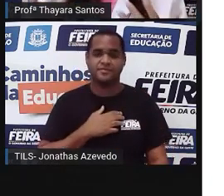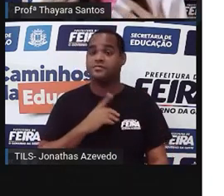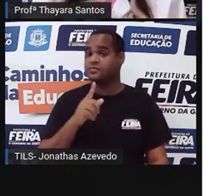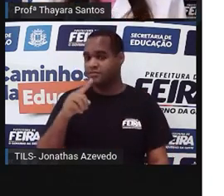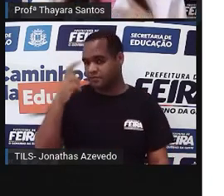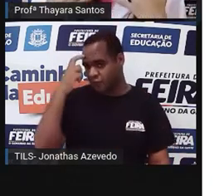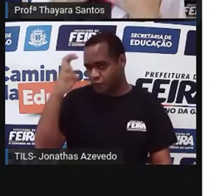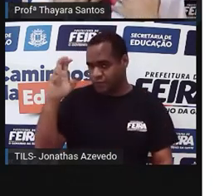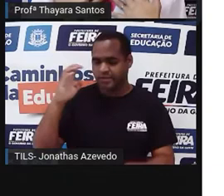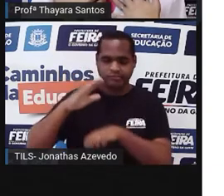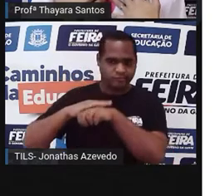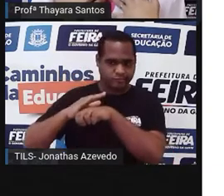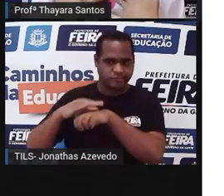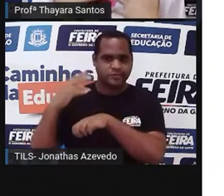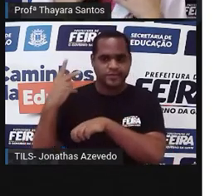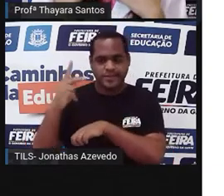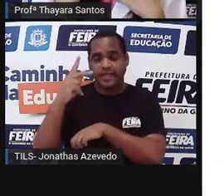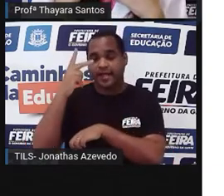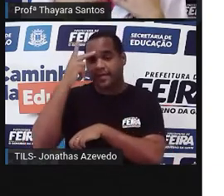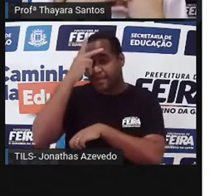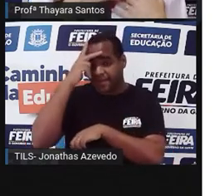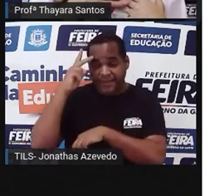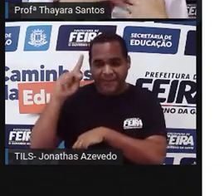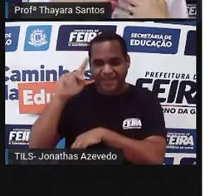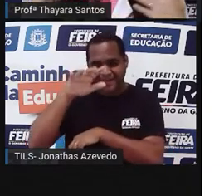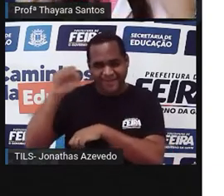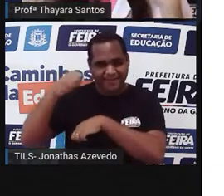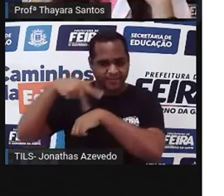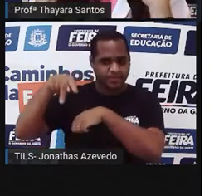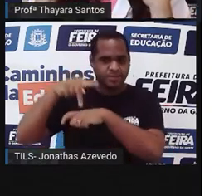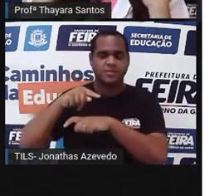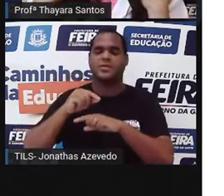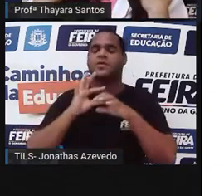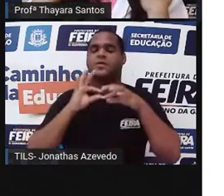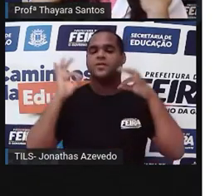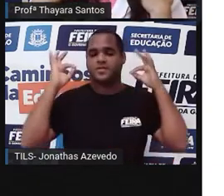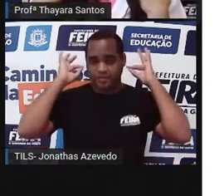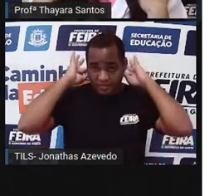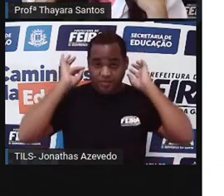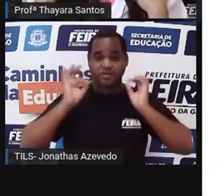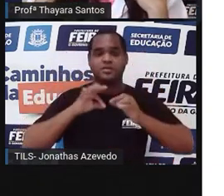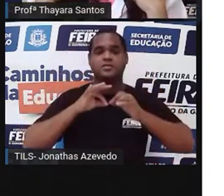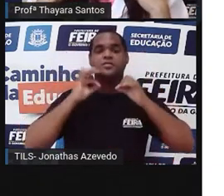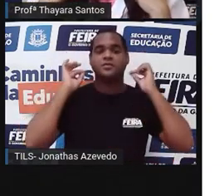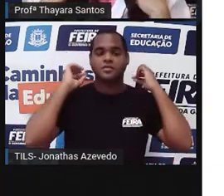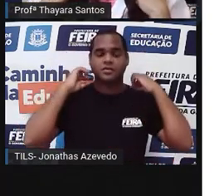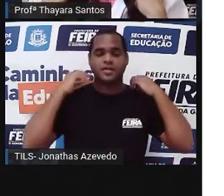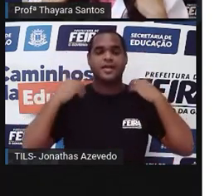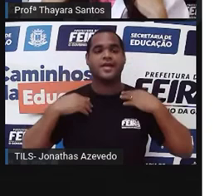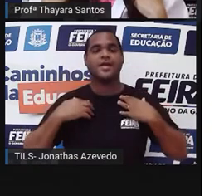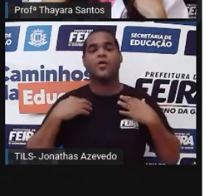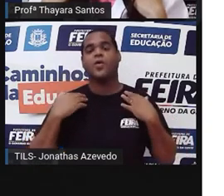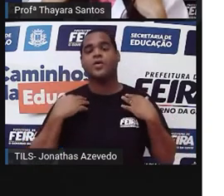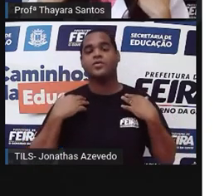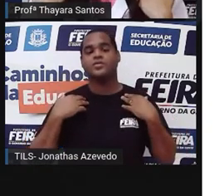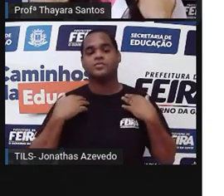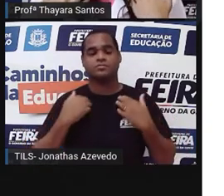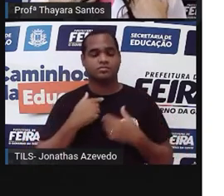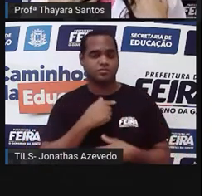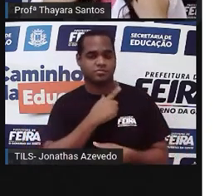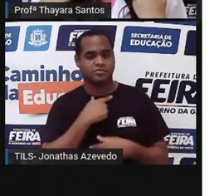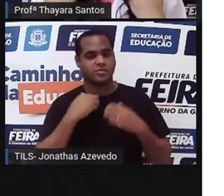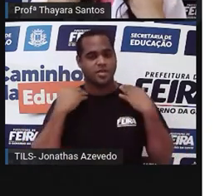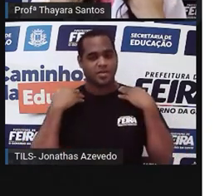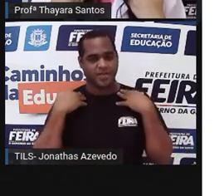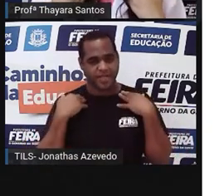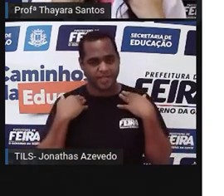cultura delas, elas colocam esses colares e conforme elas vão colocando, elas vão empurrando esses ossos aqui do ombro para baixo. Então